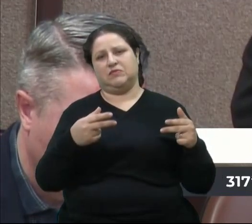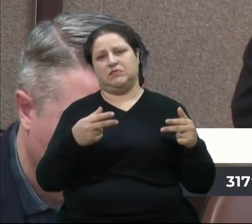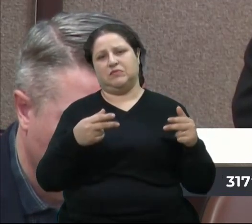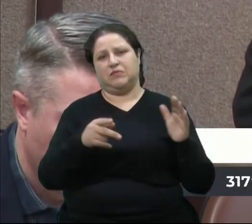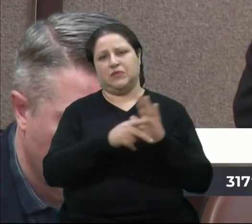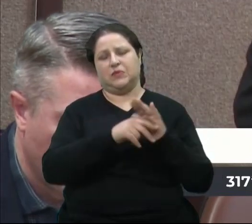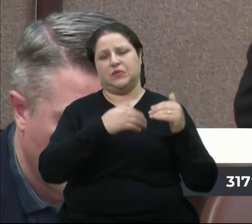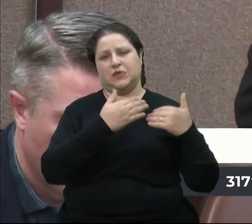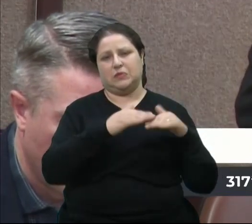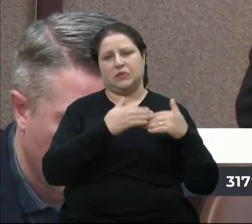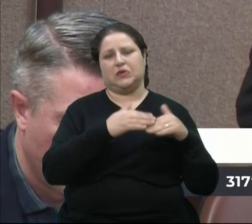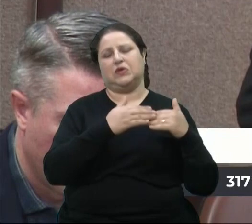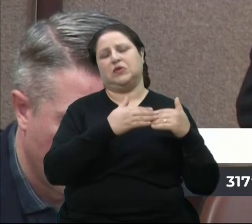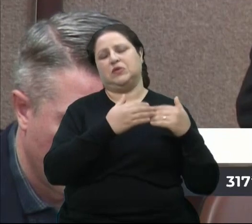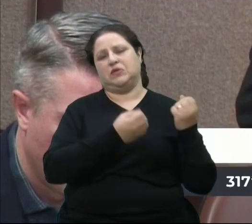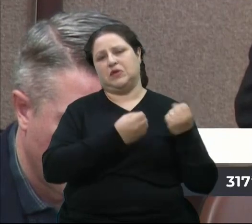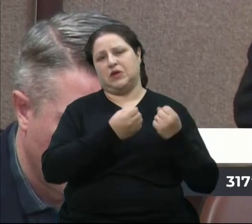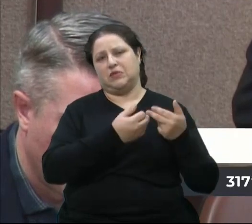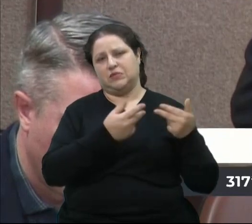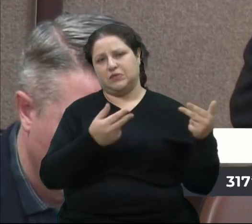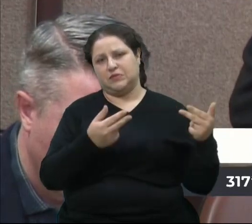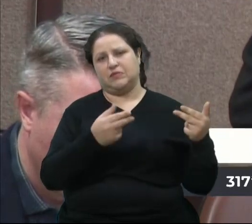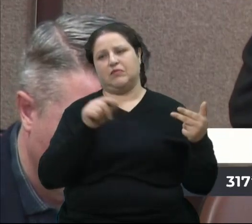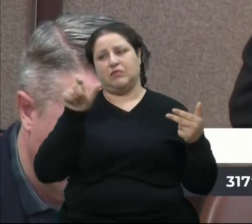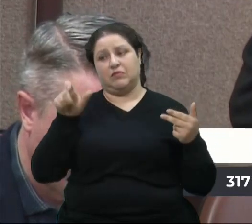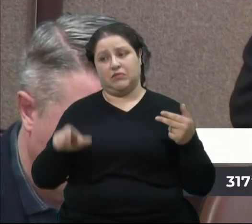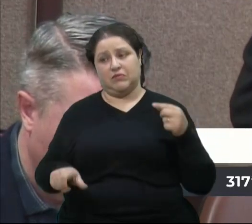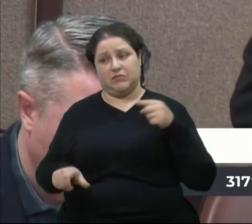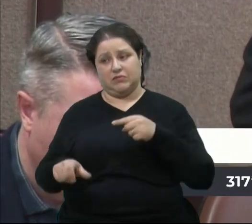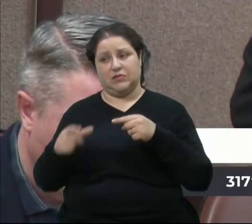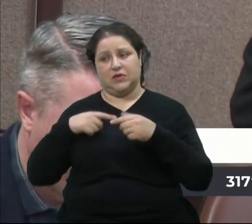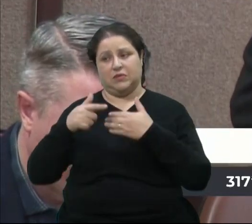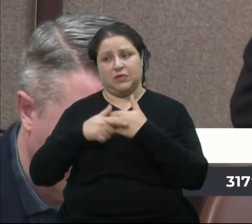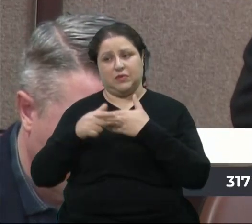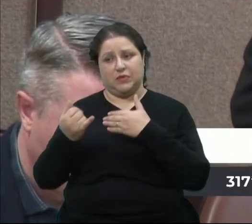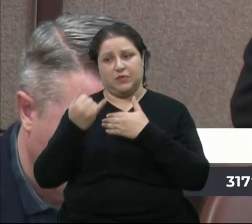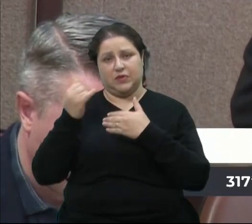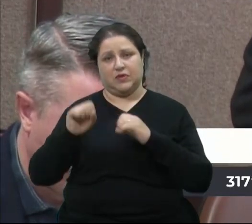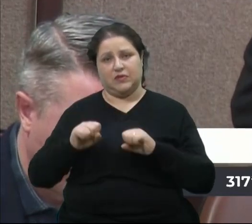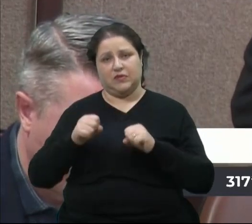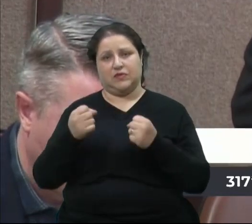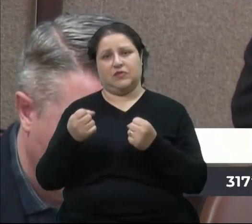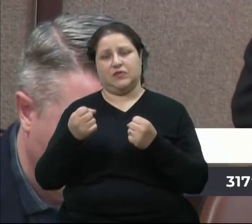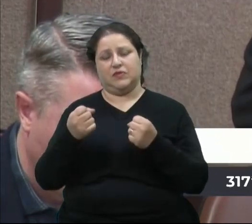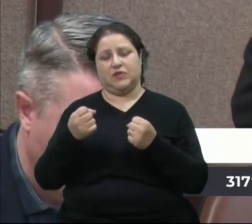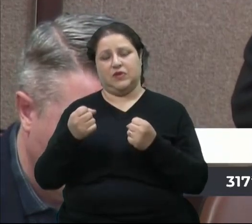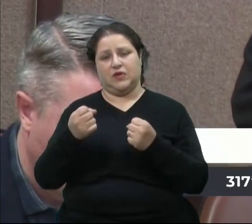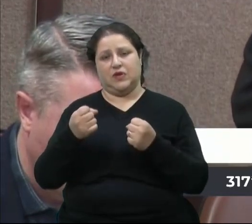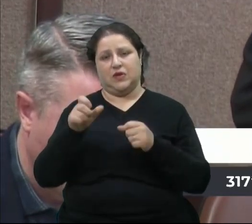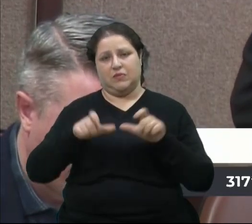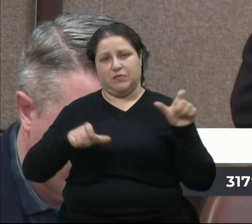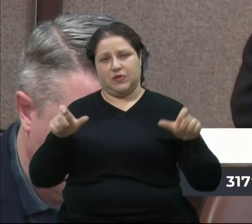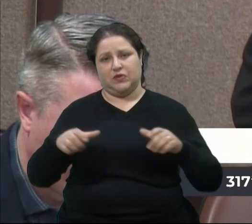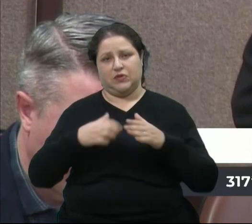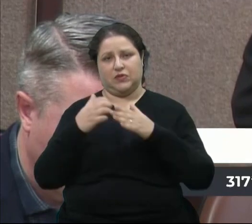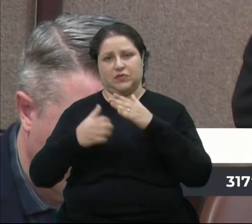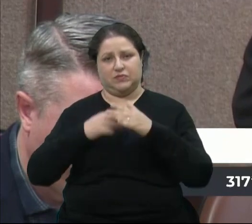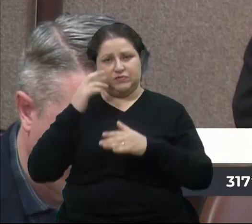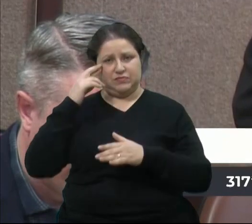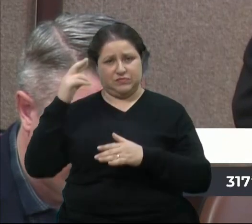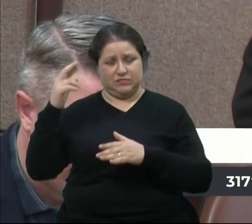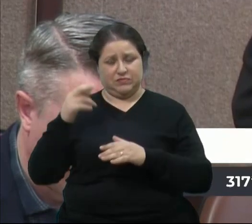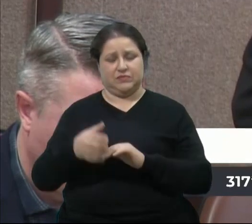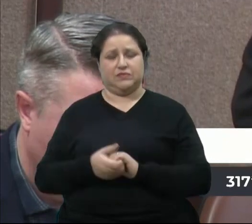fundamental no fortalecimento do setor empresarial, tanto no Brasil quanto no exterior. Em 2015,